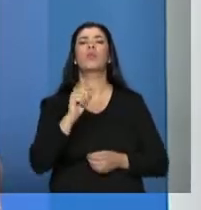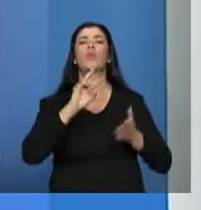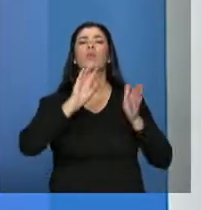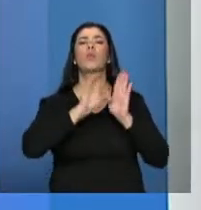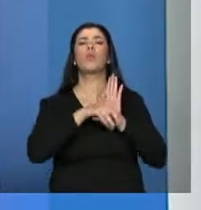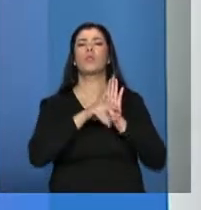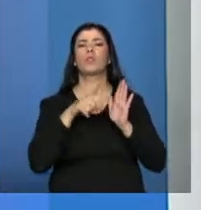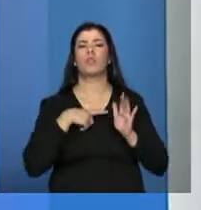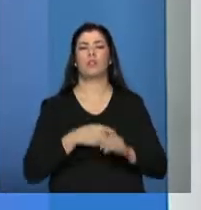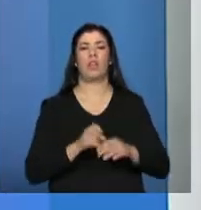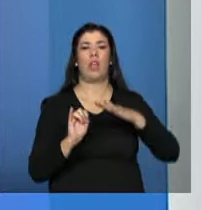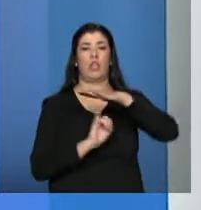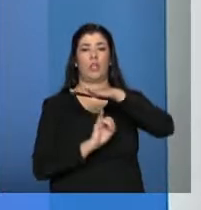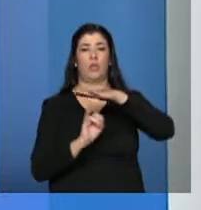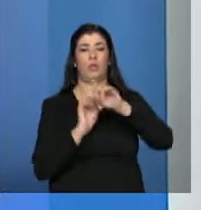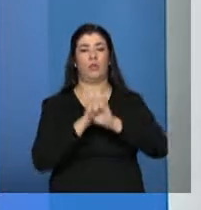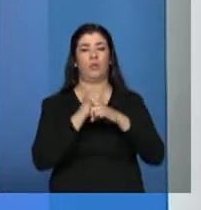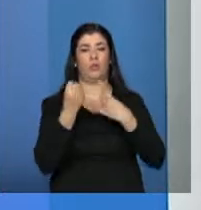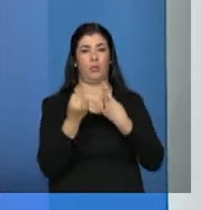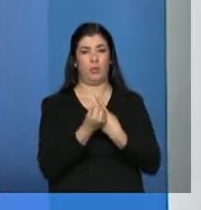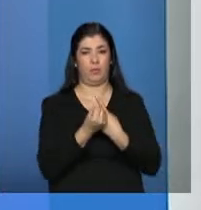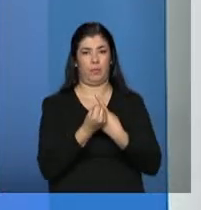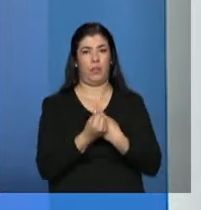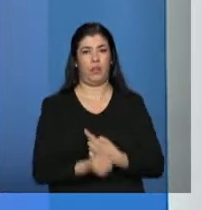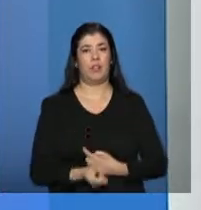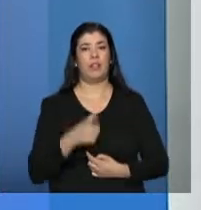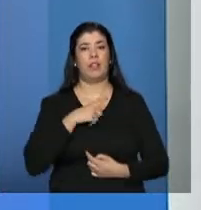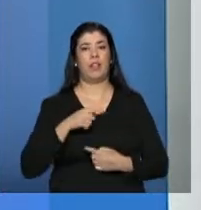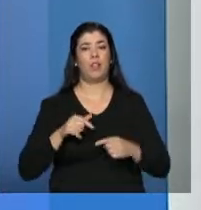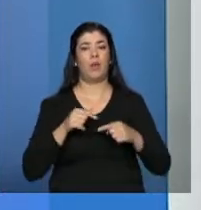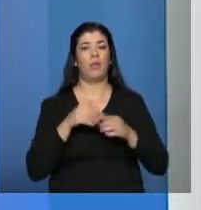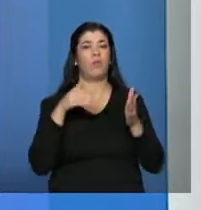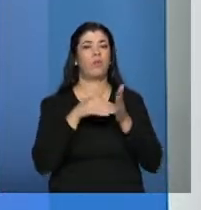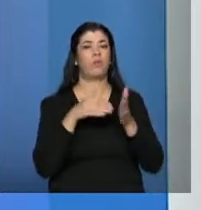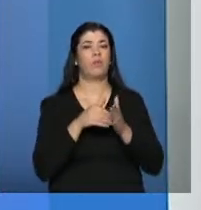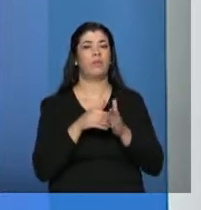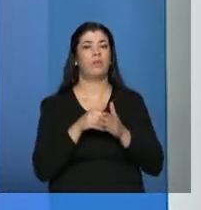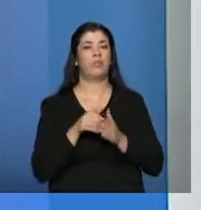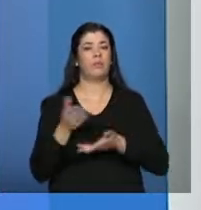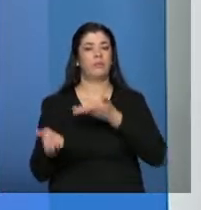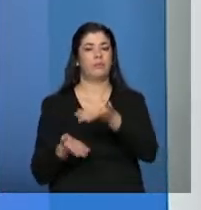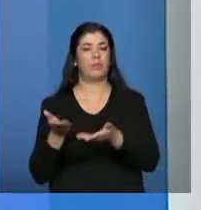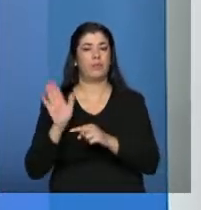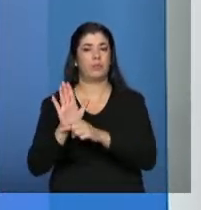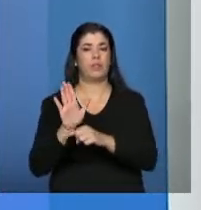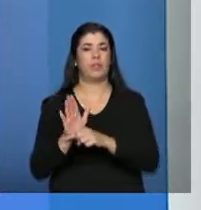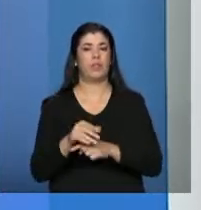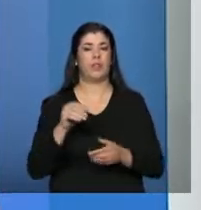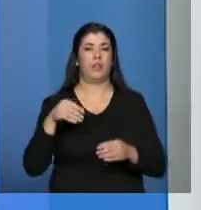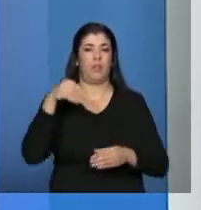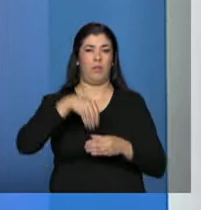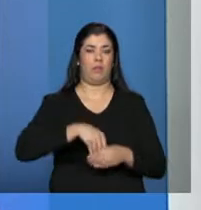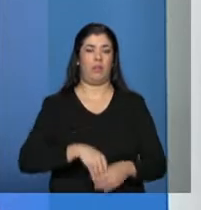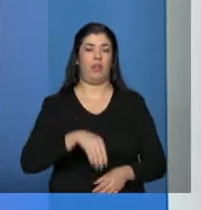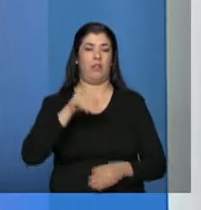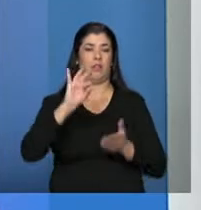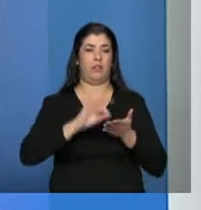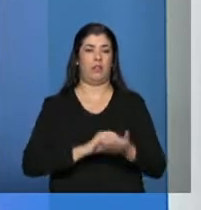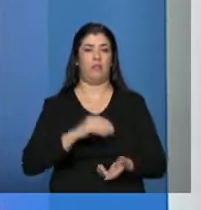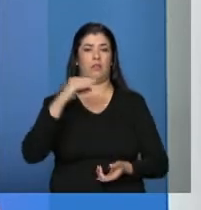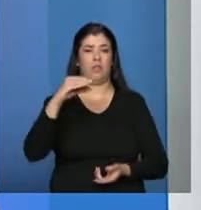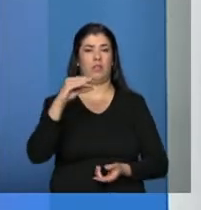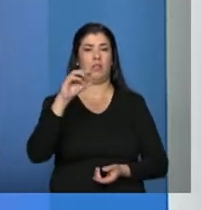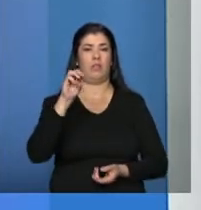melhor as fronteiras, né, onde cada um atua. Então, hoje, na inscrição do CNAS, os conselhos, eles estão muito